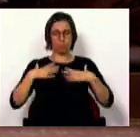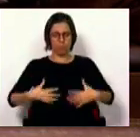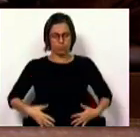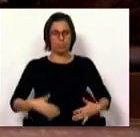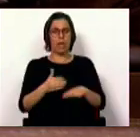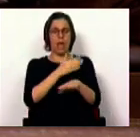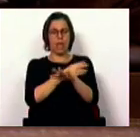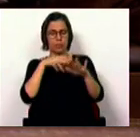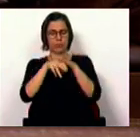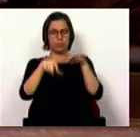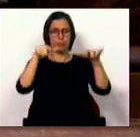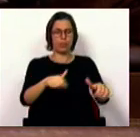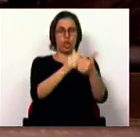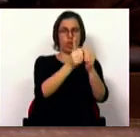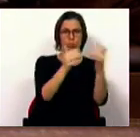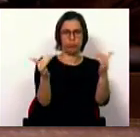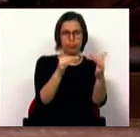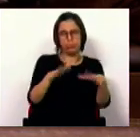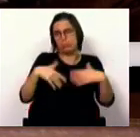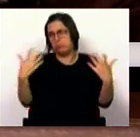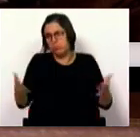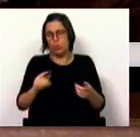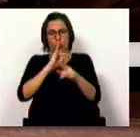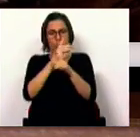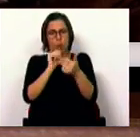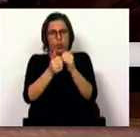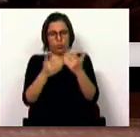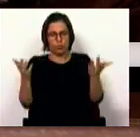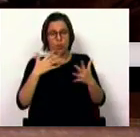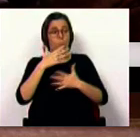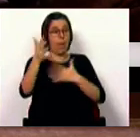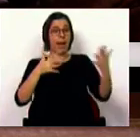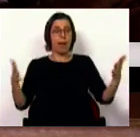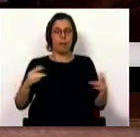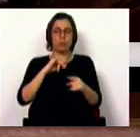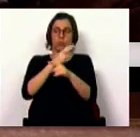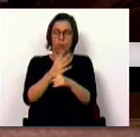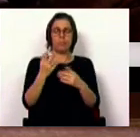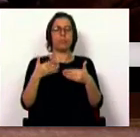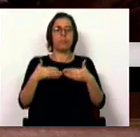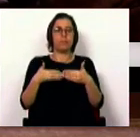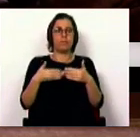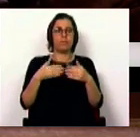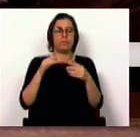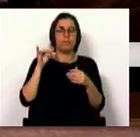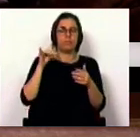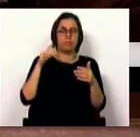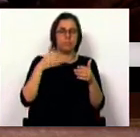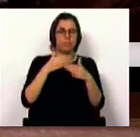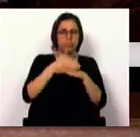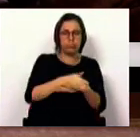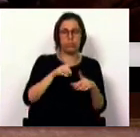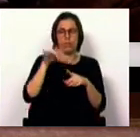desportivos, em eventos de grande dimensão, em portos ou em aeroportos,